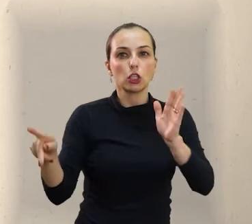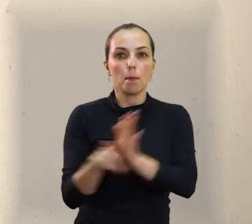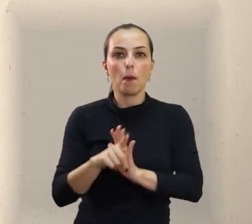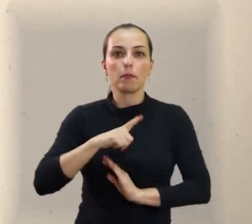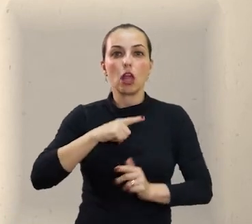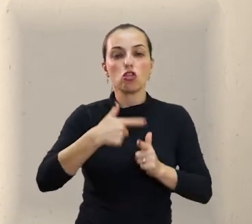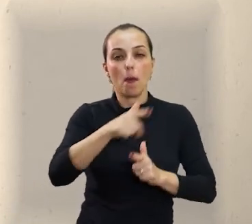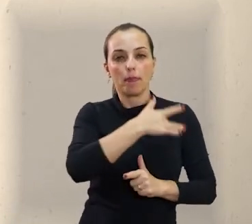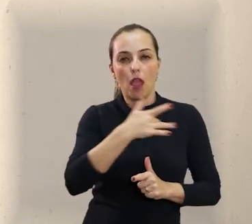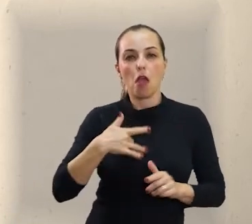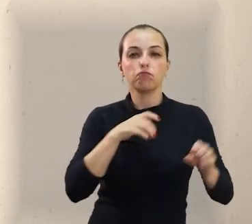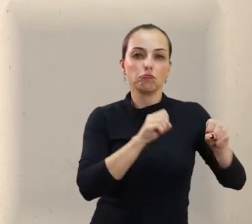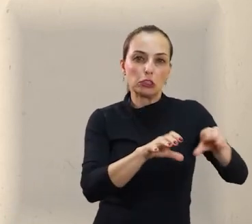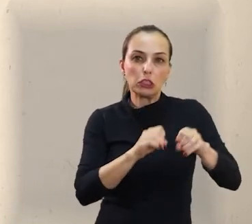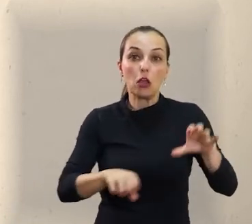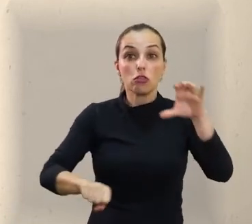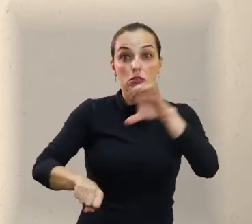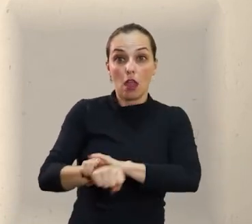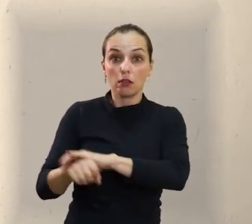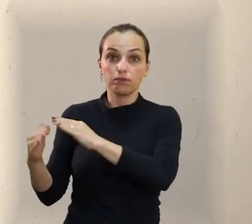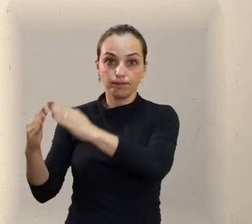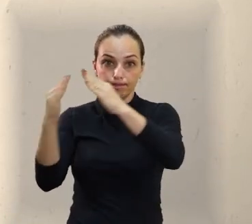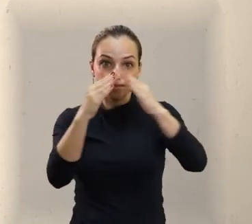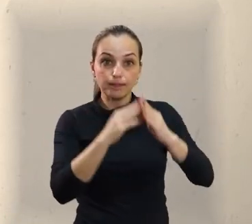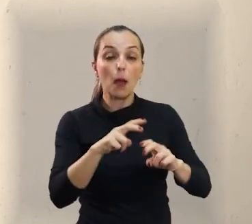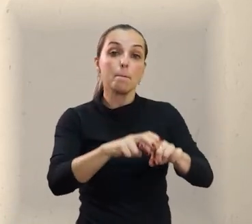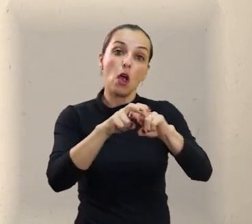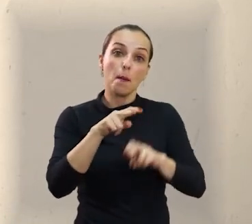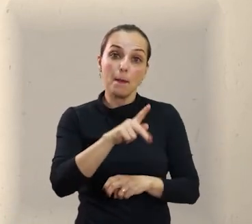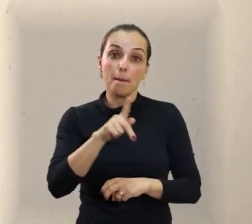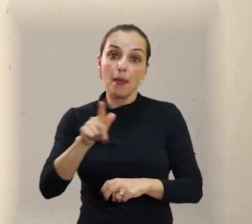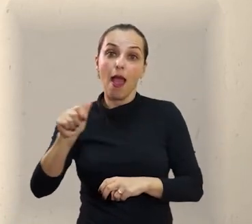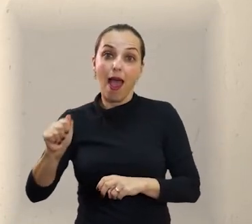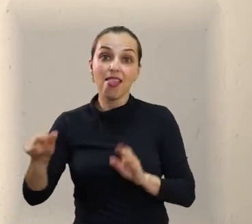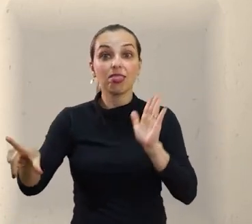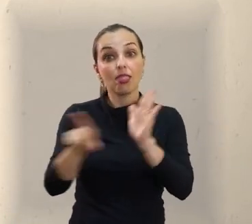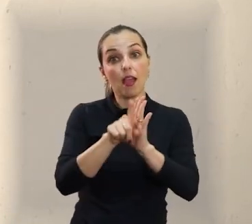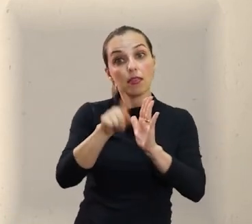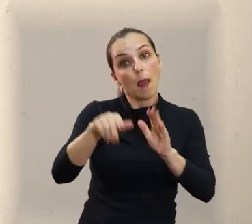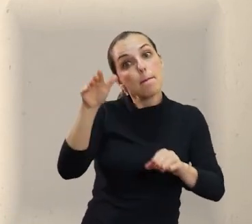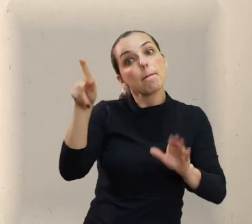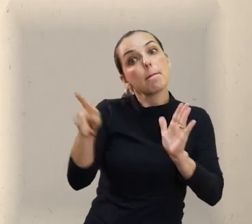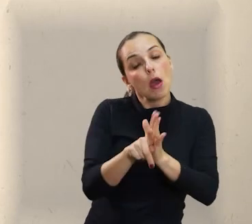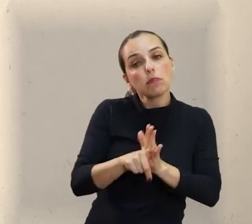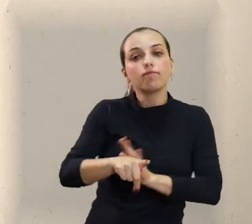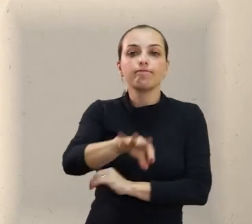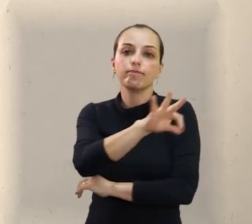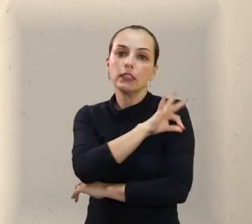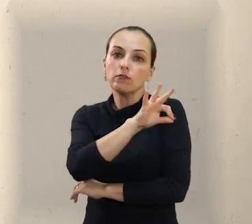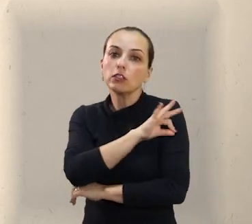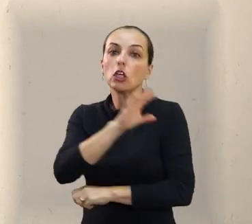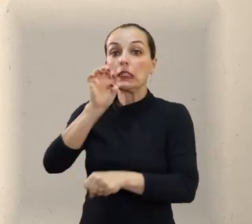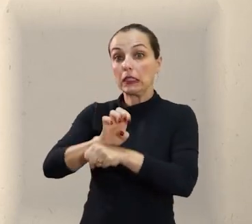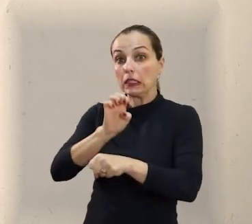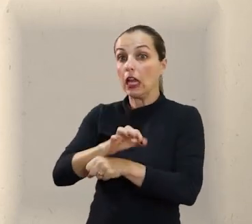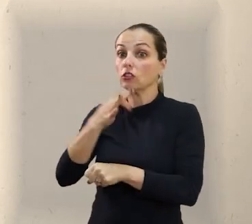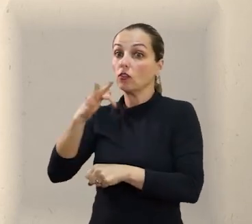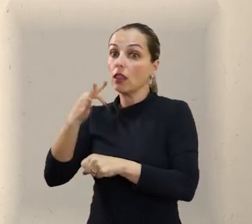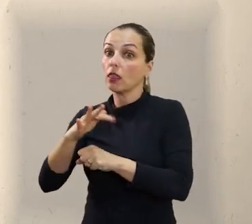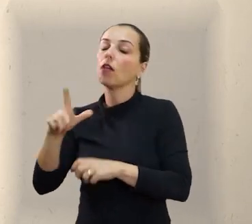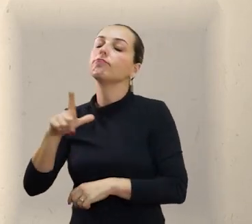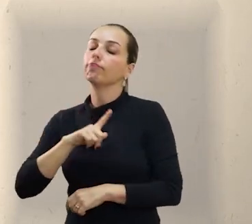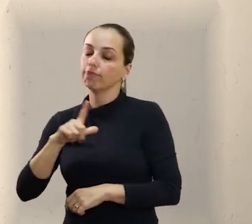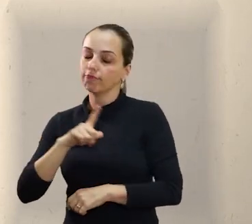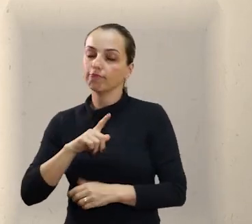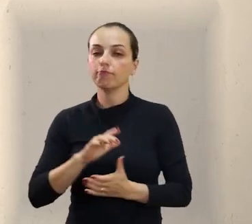segurança, da habitação e, por isso, municípios, estados e União têm seus próprios PPAs.